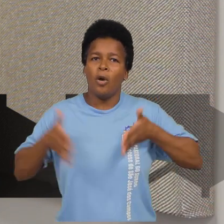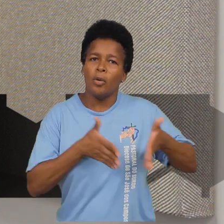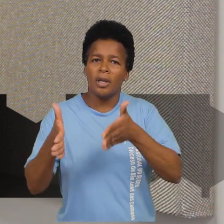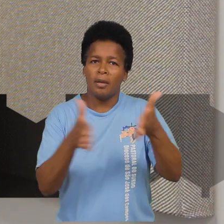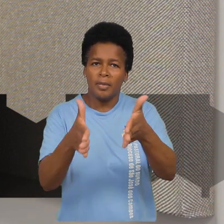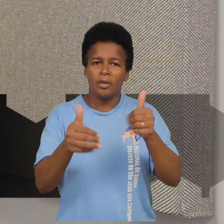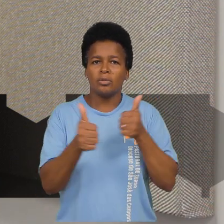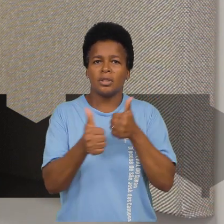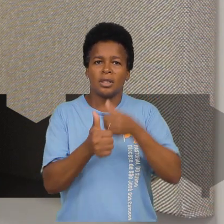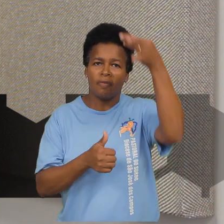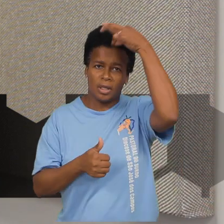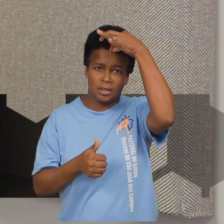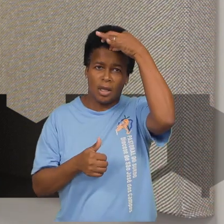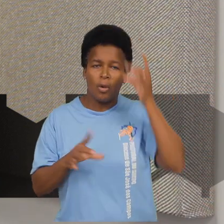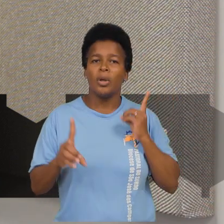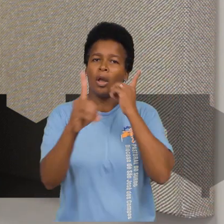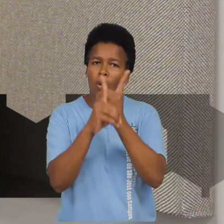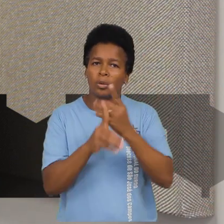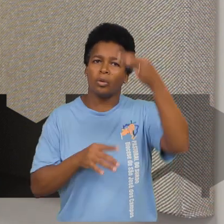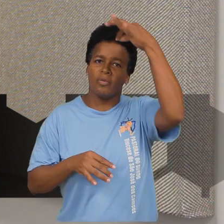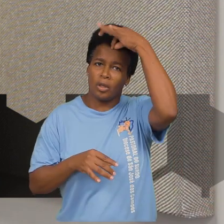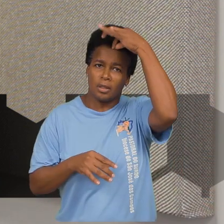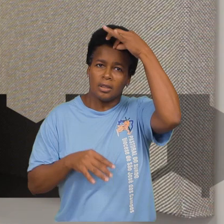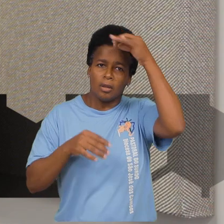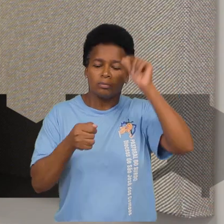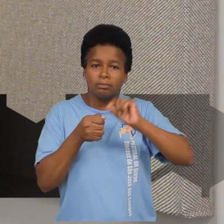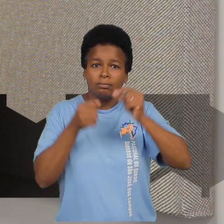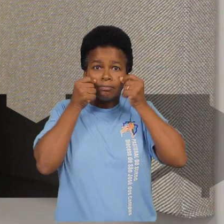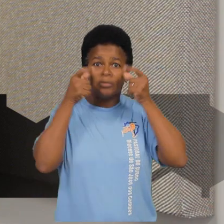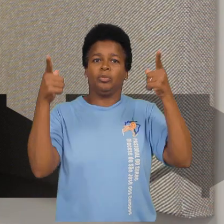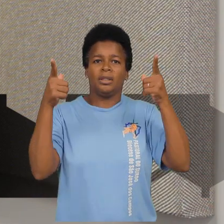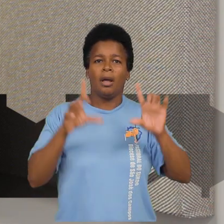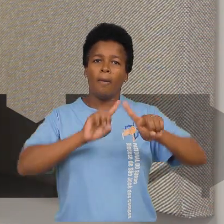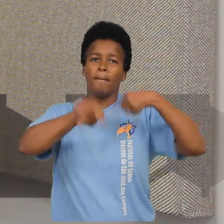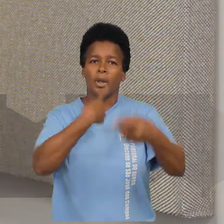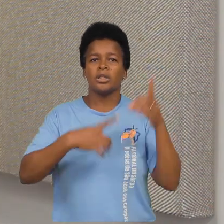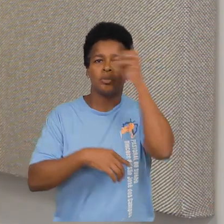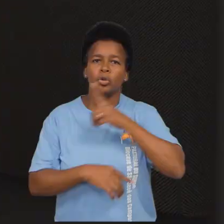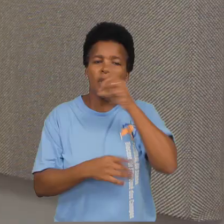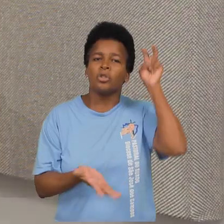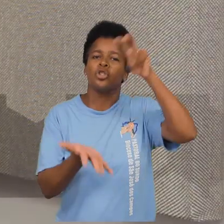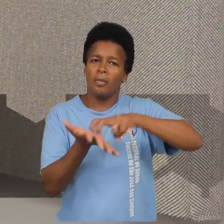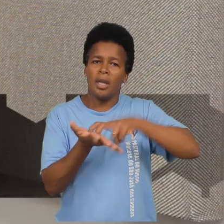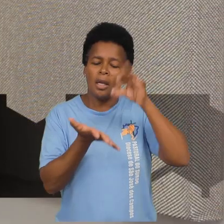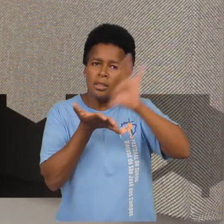encontro vocacional Despertar acontece no próximo domingo pela manhã. Inscrições abertas em nosso site.